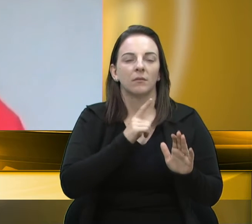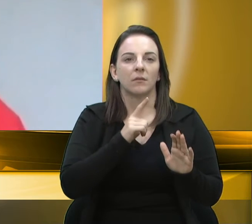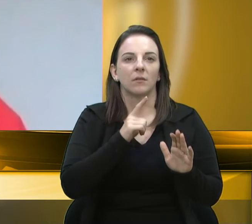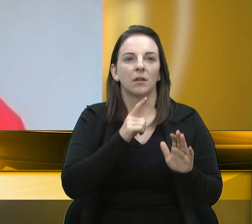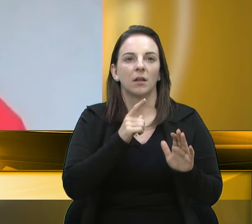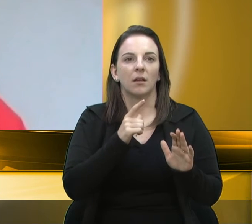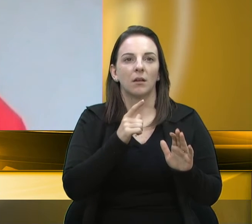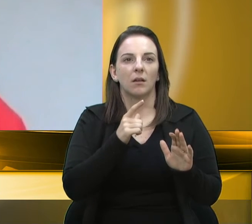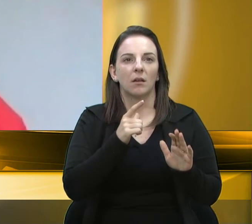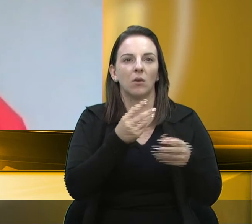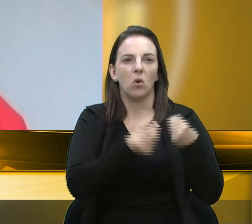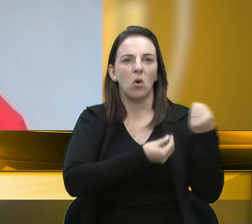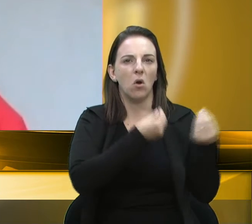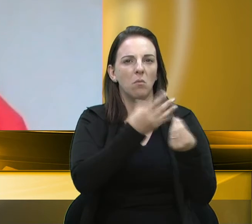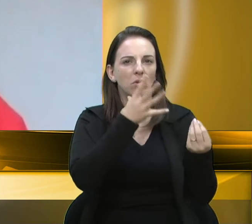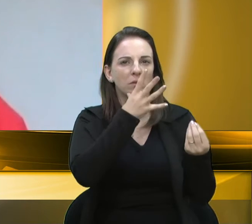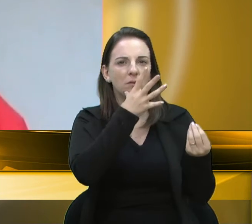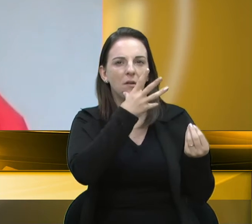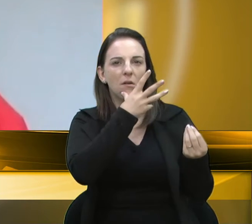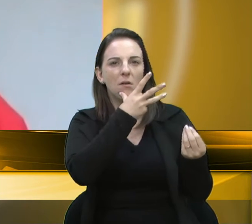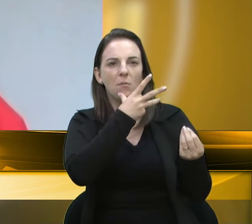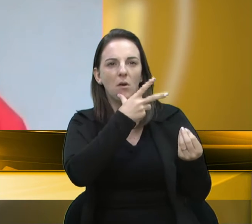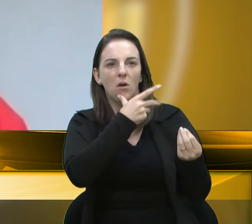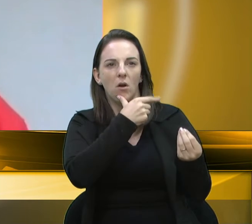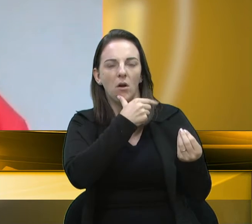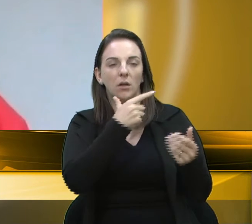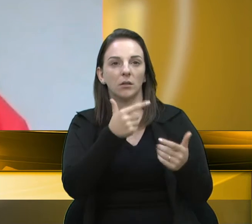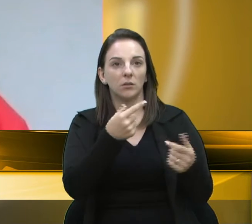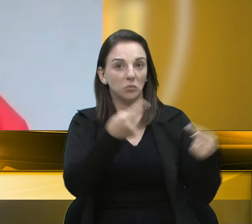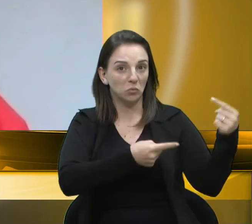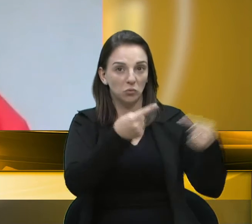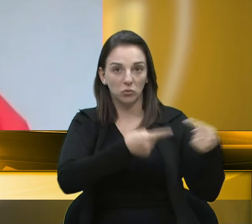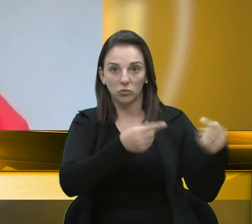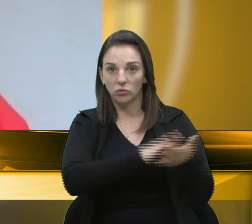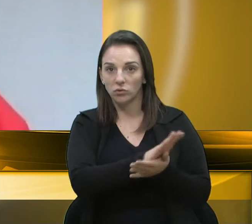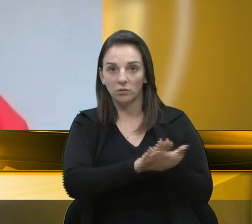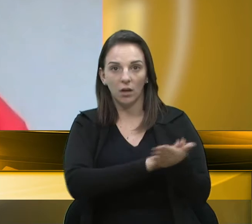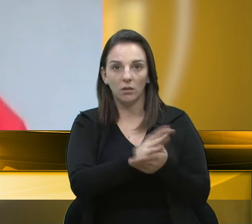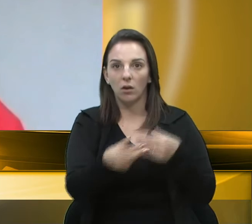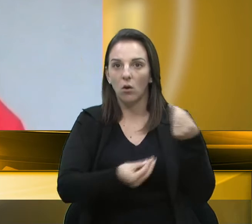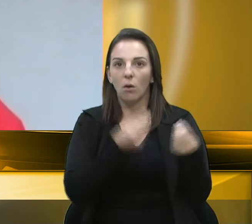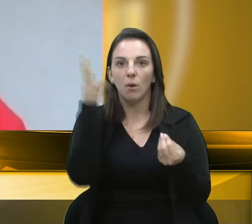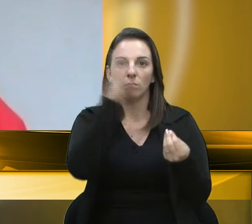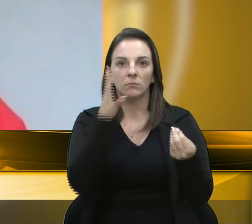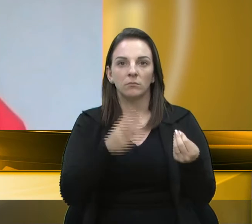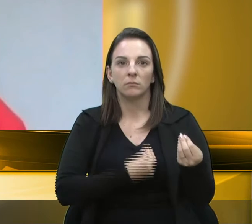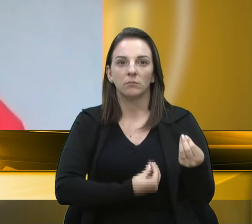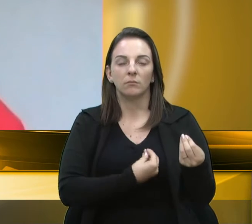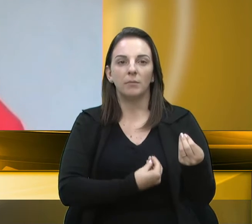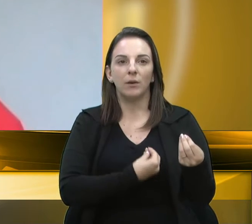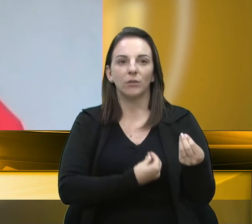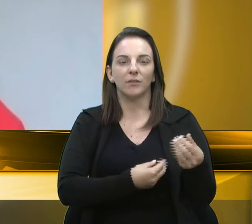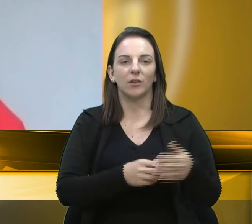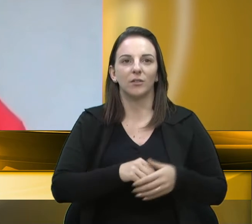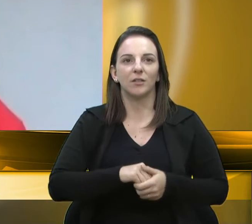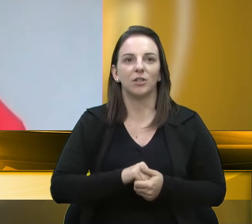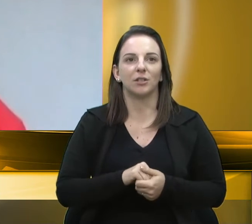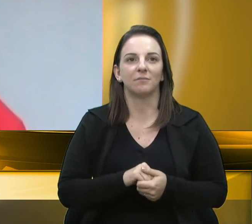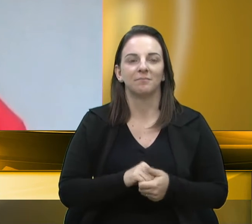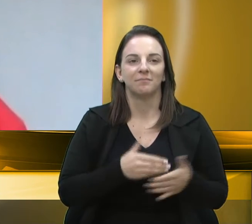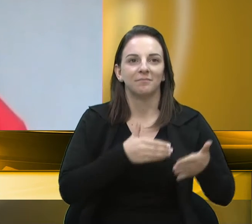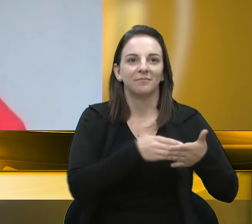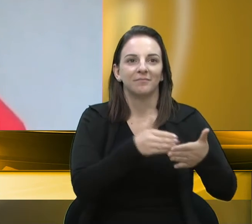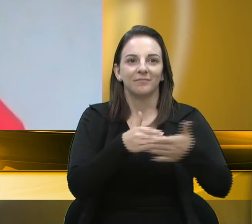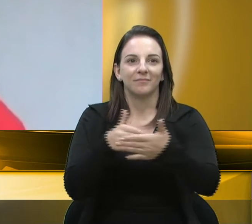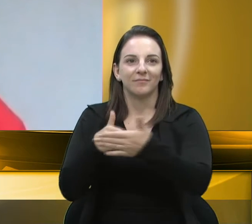há demora e não se discute o que o Brasil vive. Nós somos um péssimo exemplo. As fronteiras dos outros países estão sendo